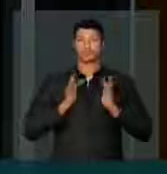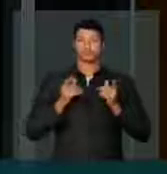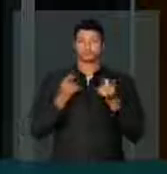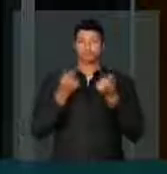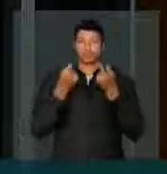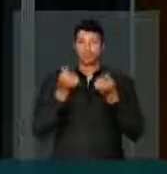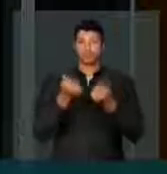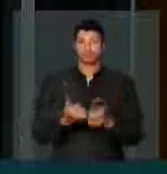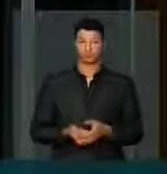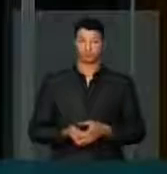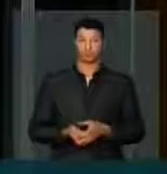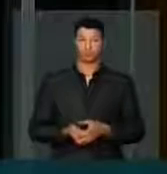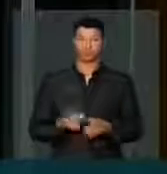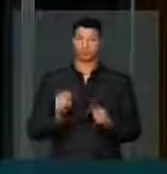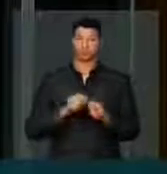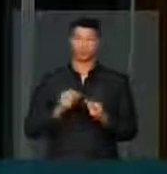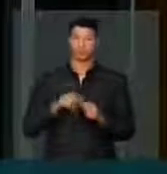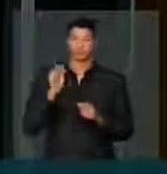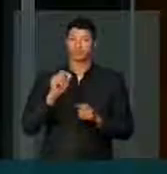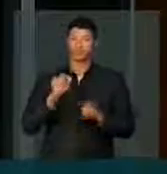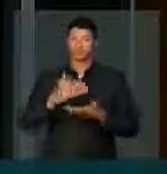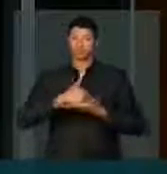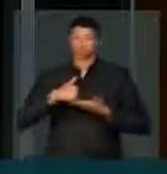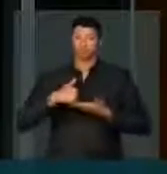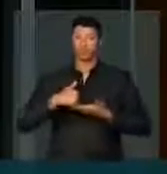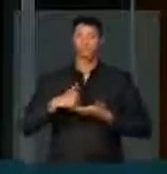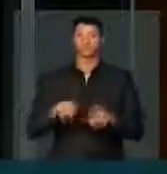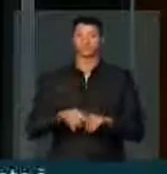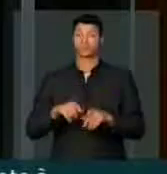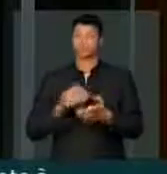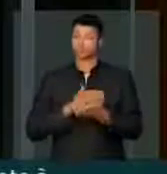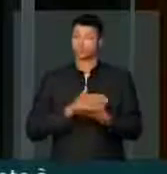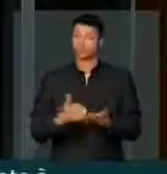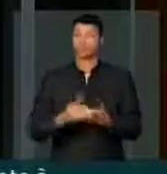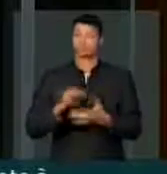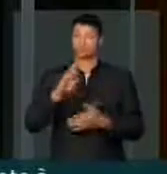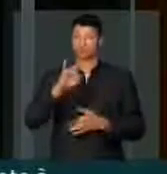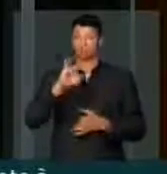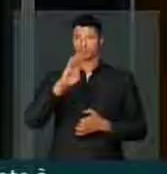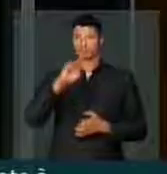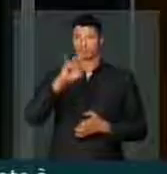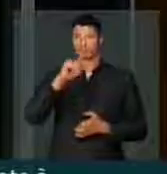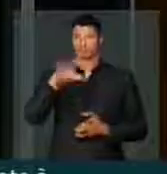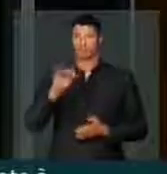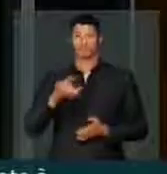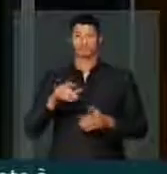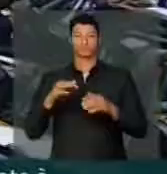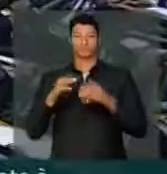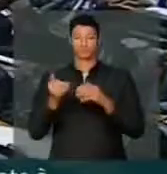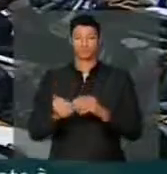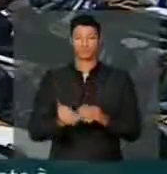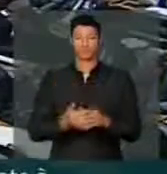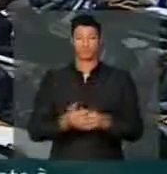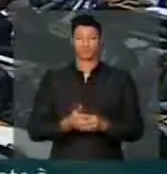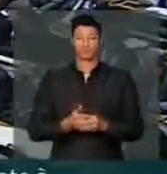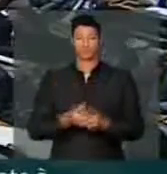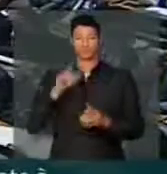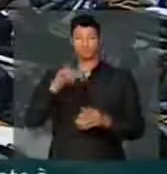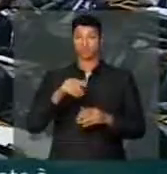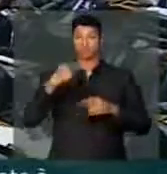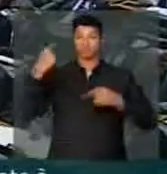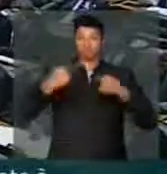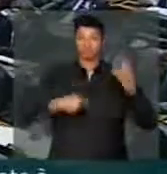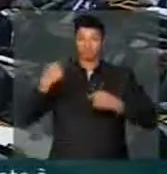fazer com que a herança passe por uma tributação progressiva essa